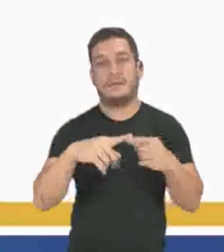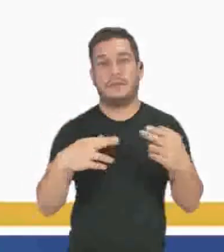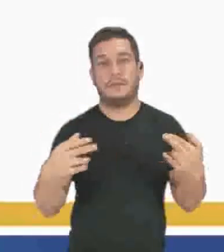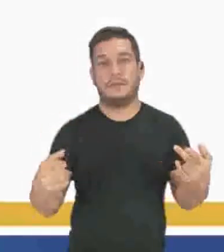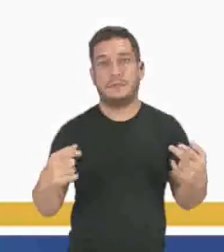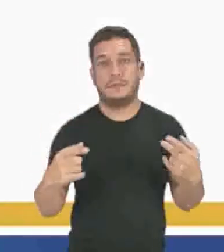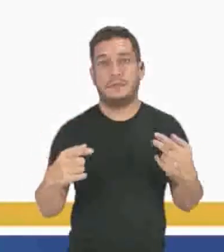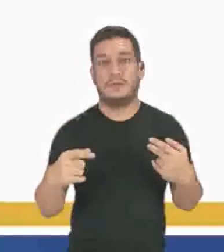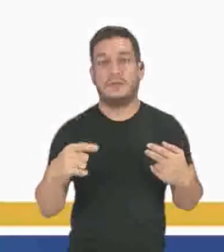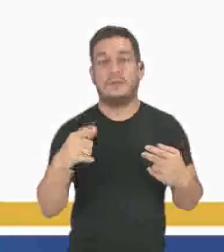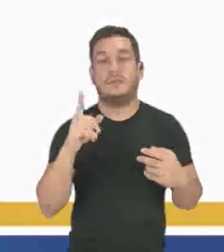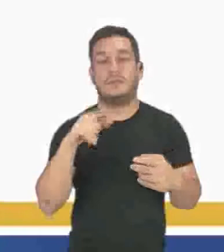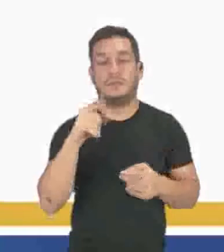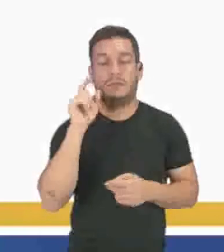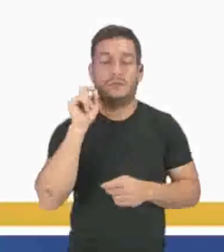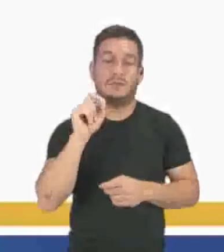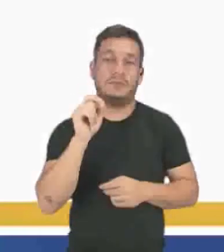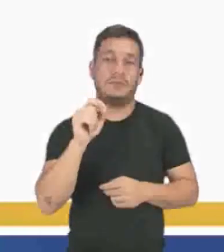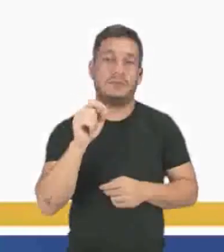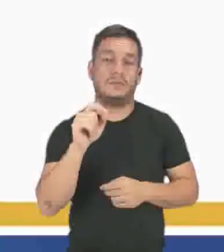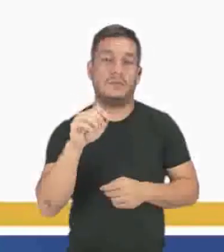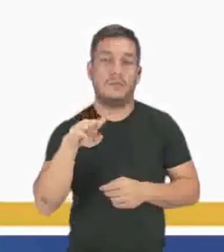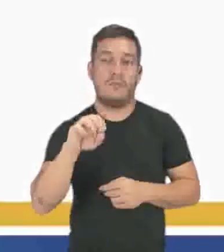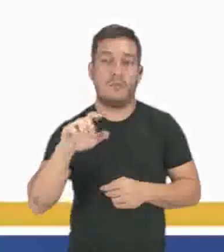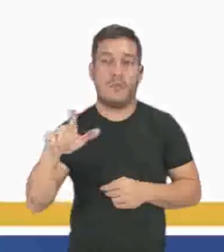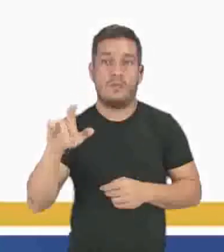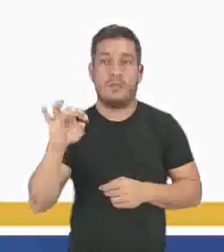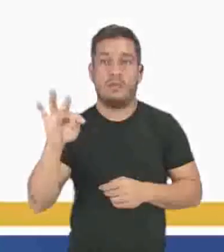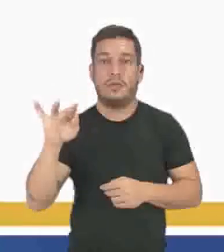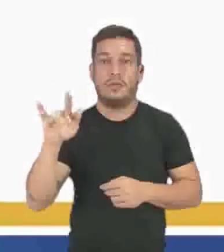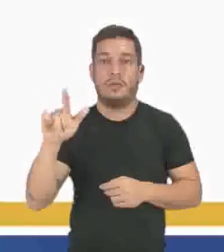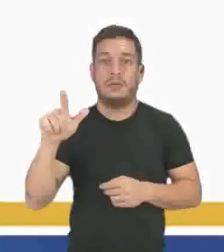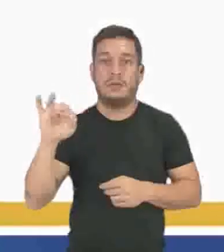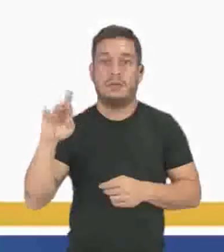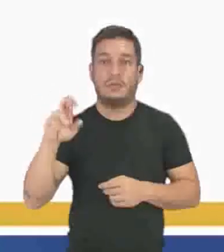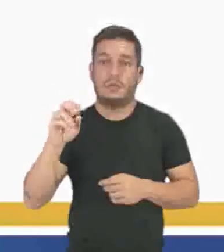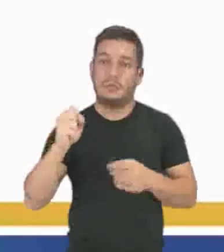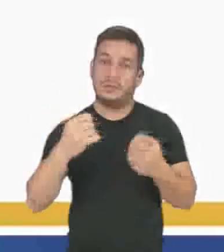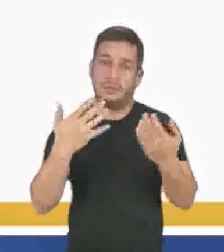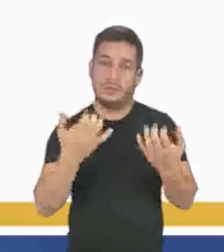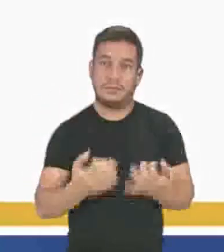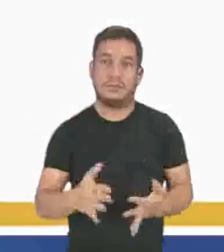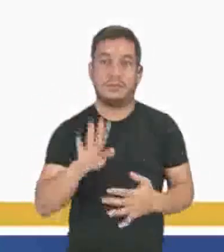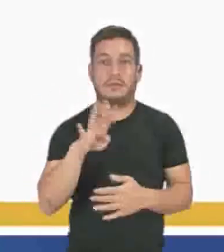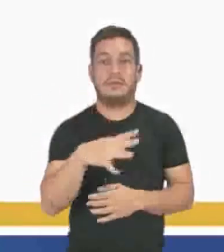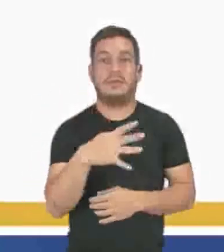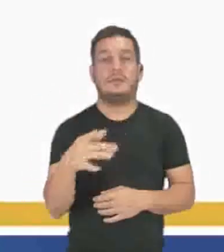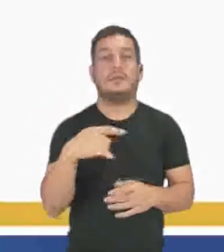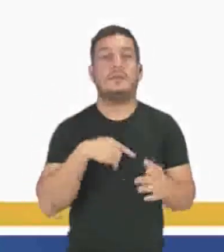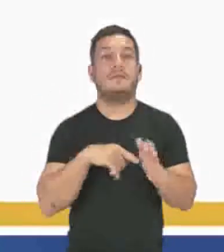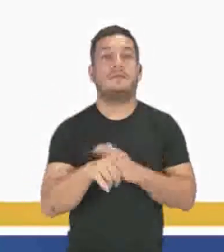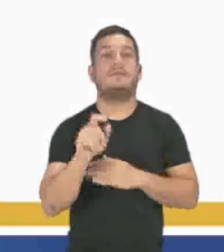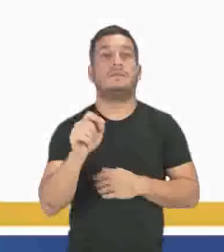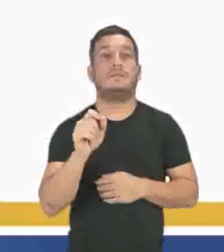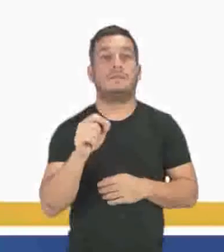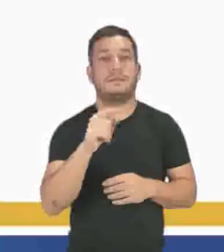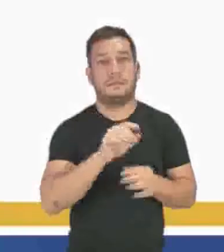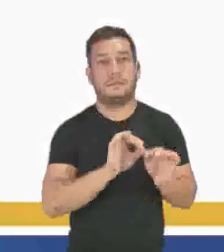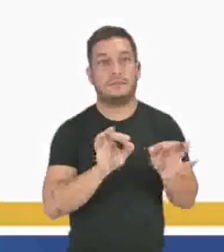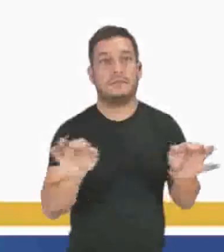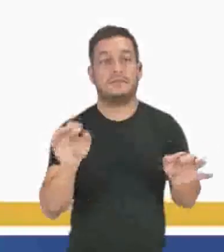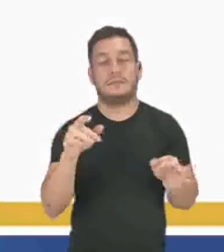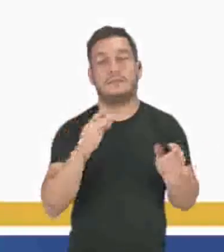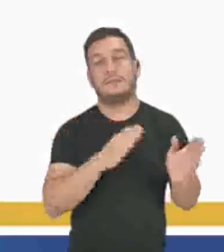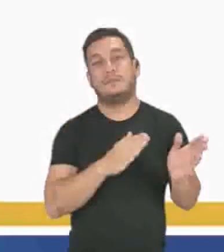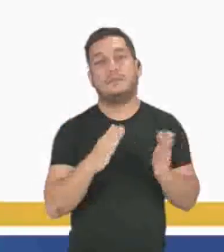a variação na concentração em mols por litro, como está descrito aqui na tabela. E a pergunta é, à medida que a